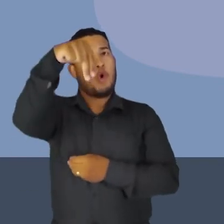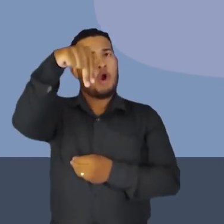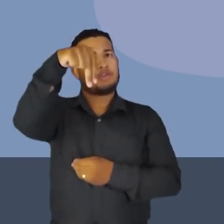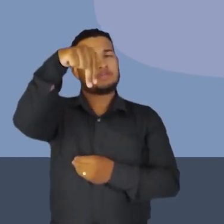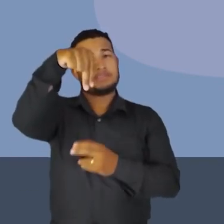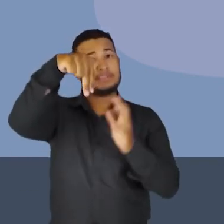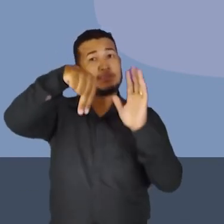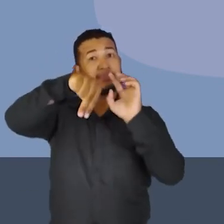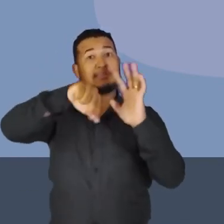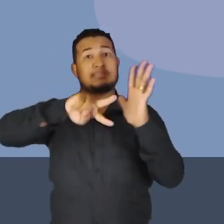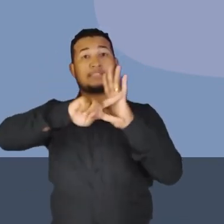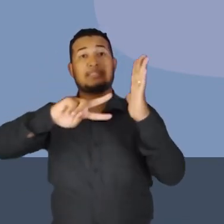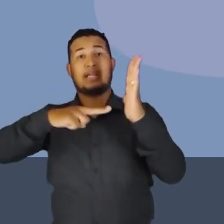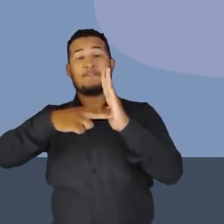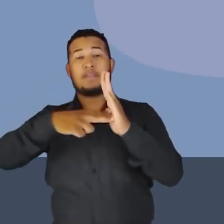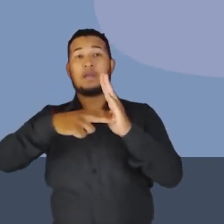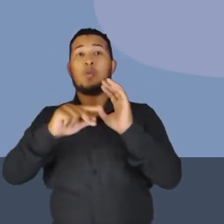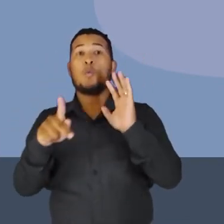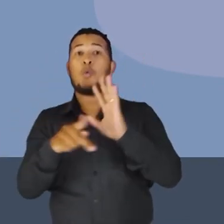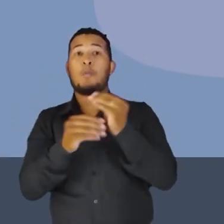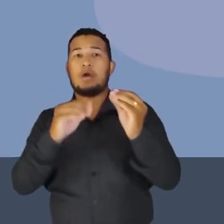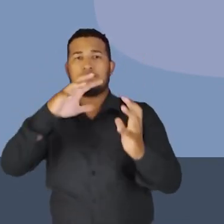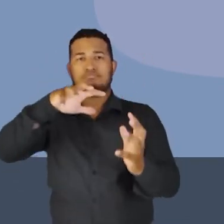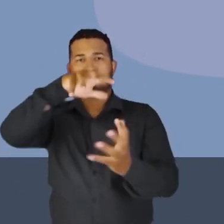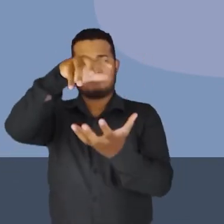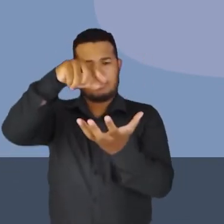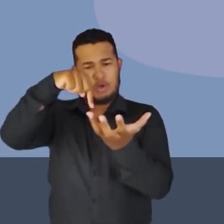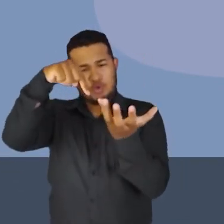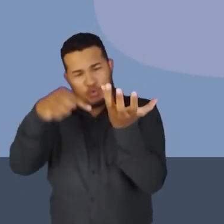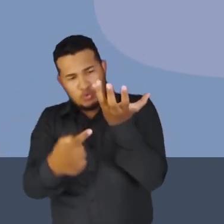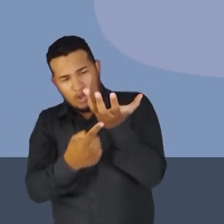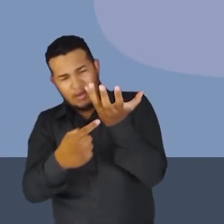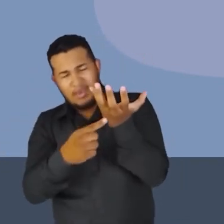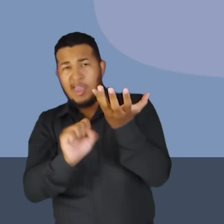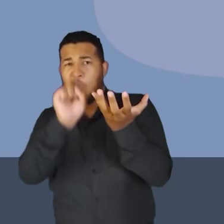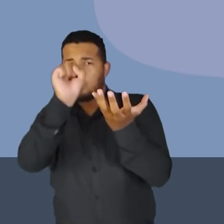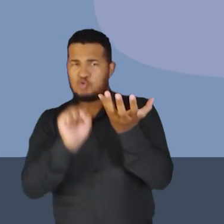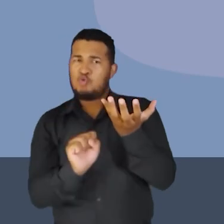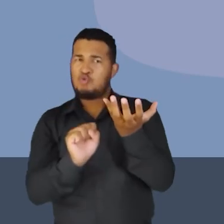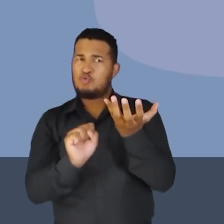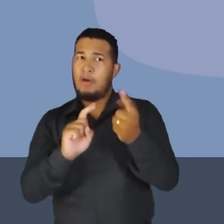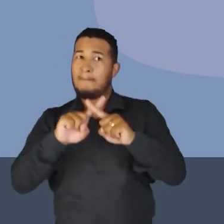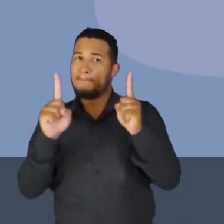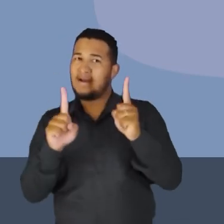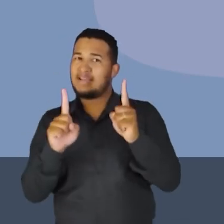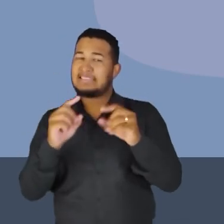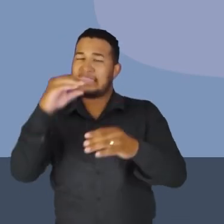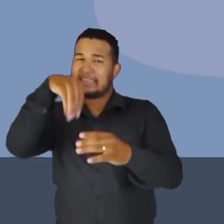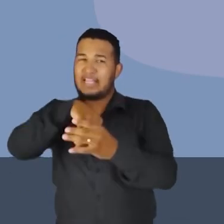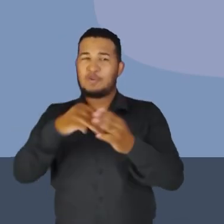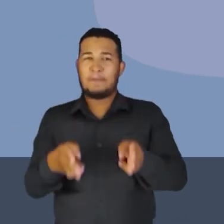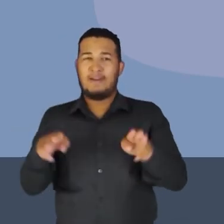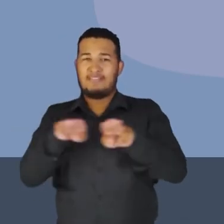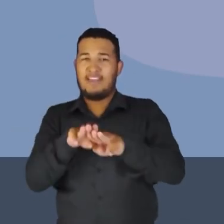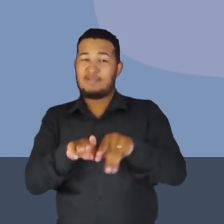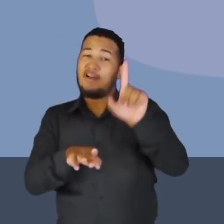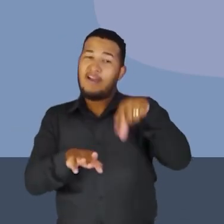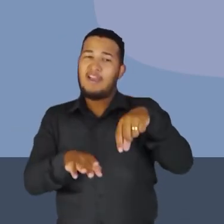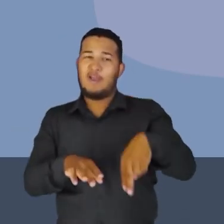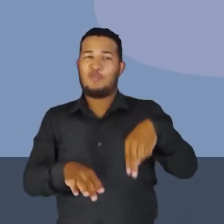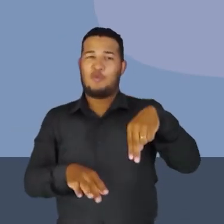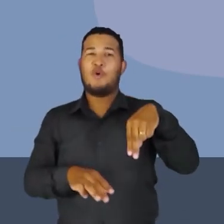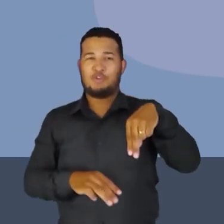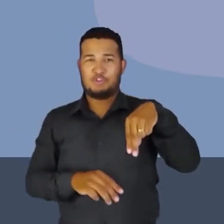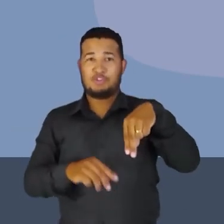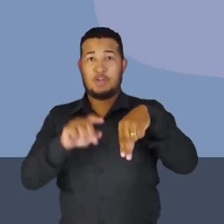voltado para o sul geográfico da Terra. Então, voltando, o polo